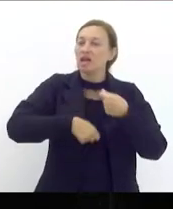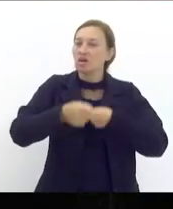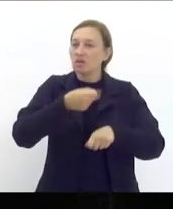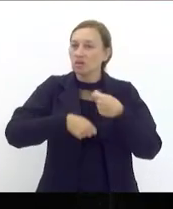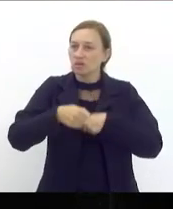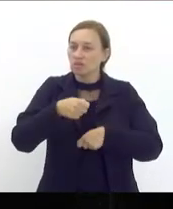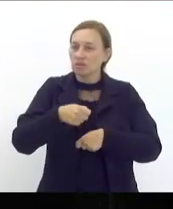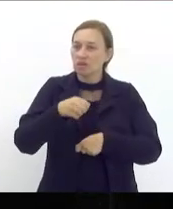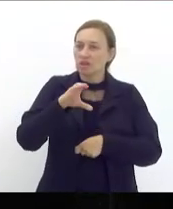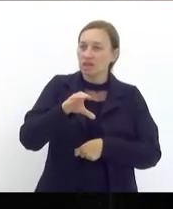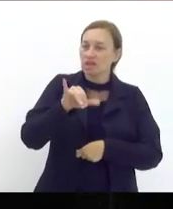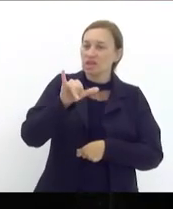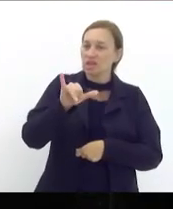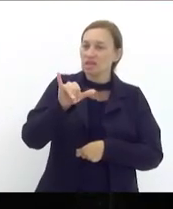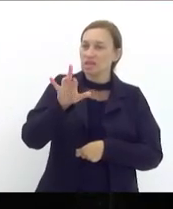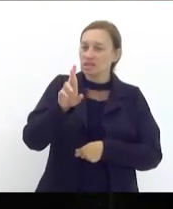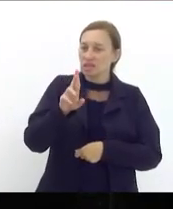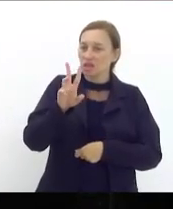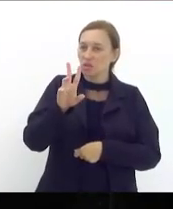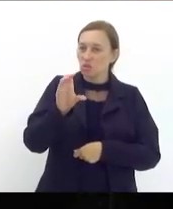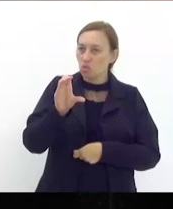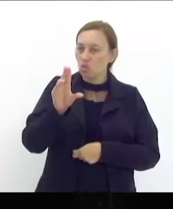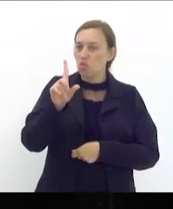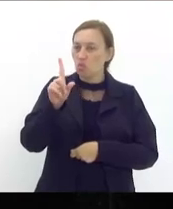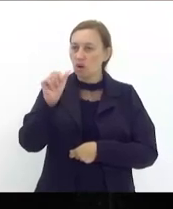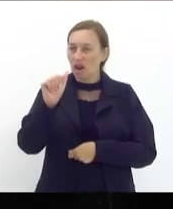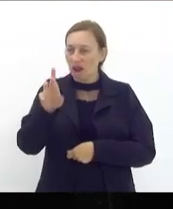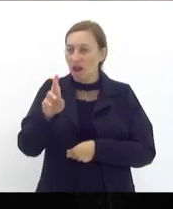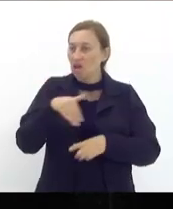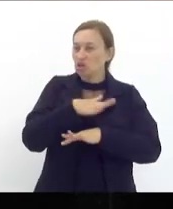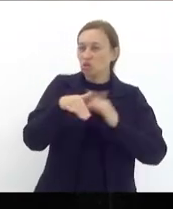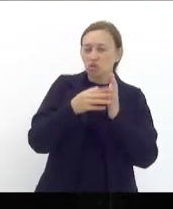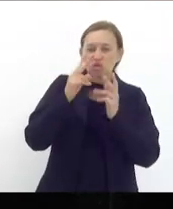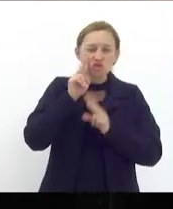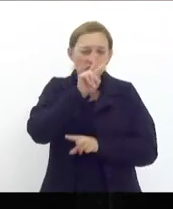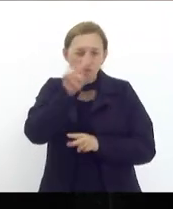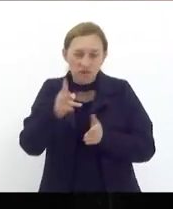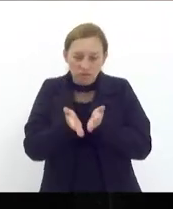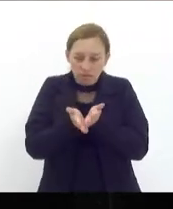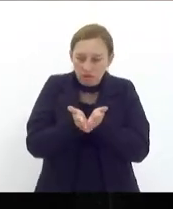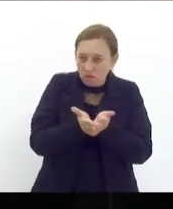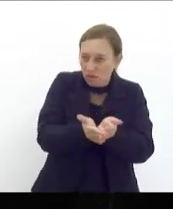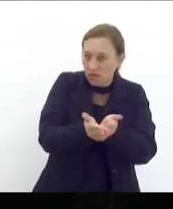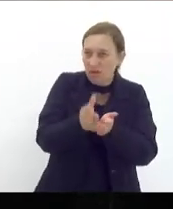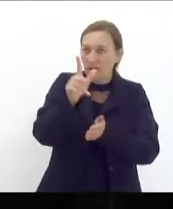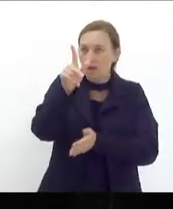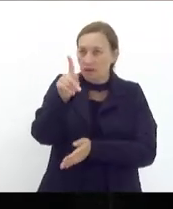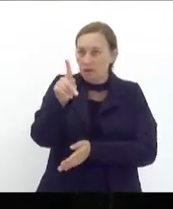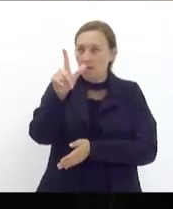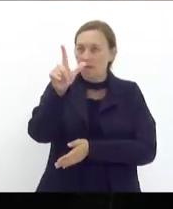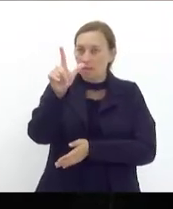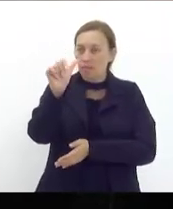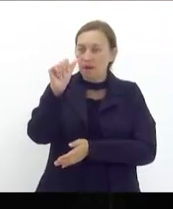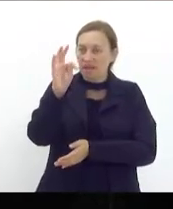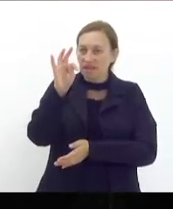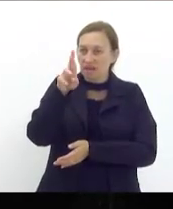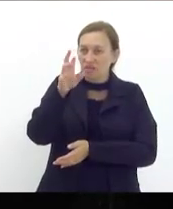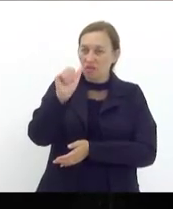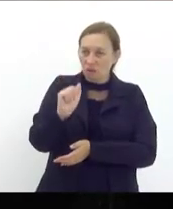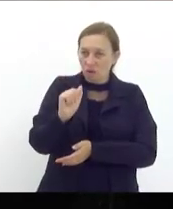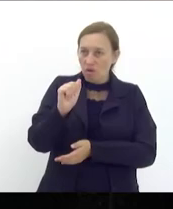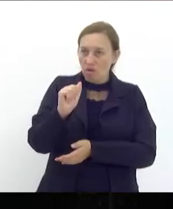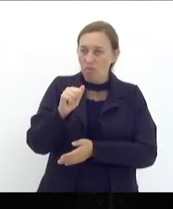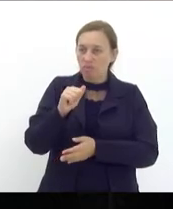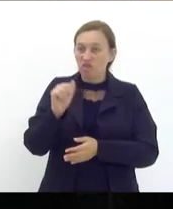circular porque para todos nós que olhamos esses navios plataformas e embarcações de um modo geral